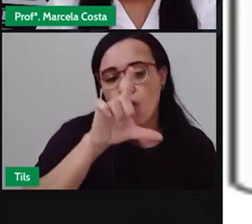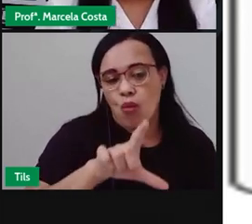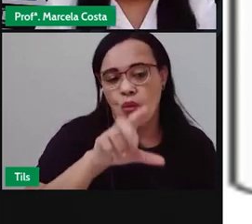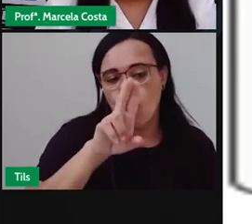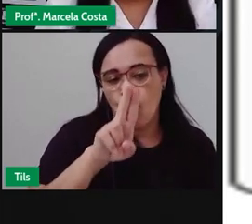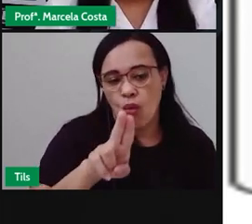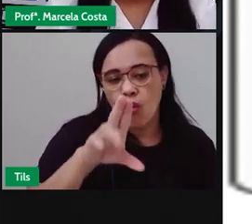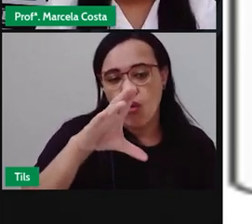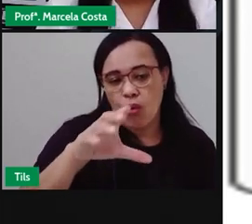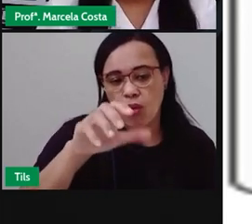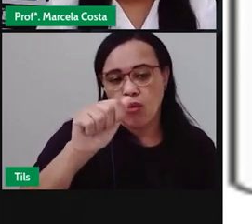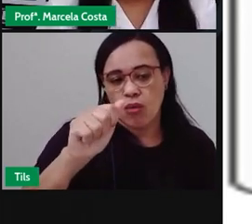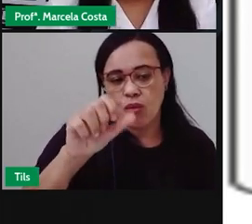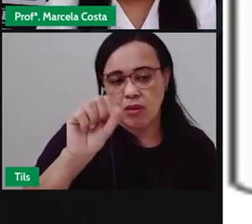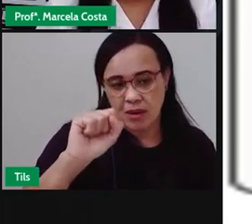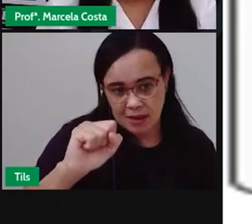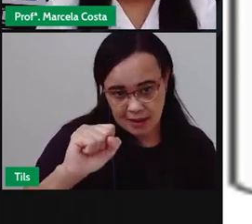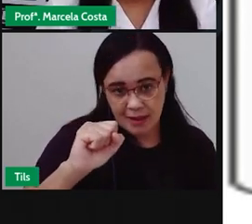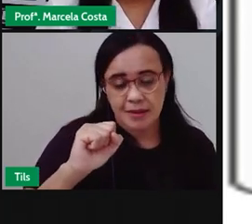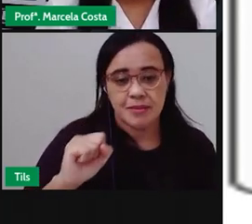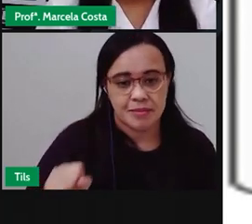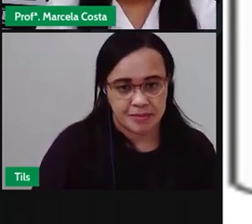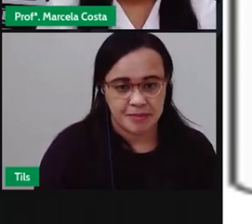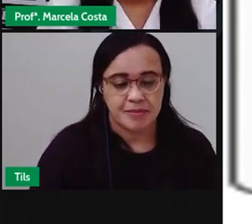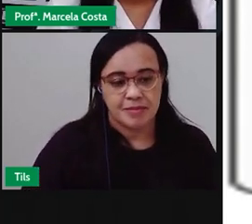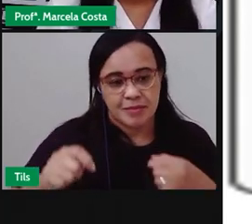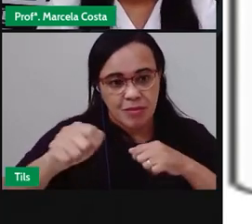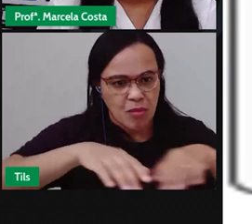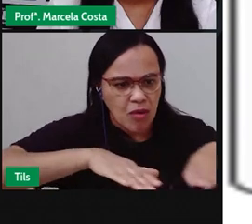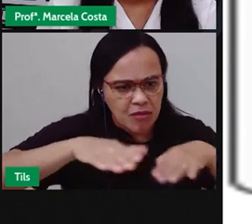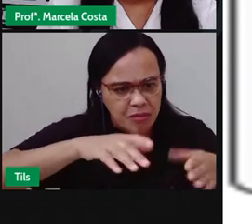Olha o movimento que a gente faz para escrever essa letra